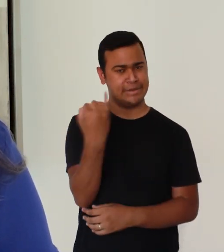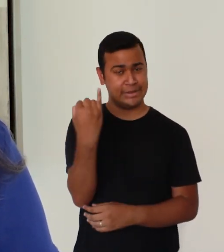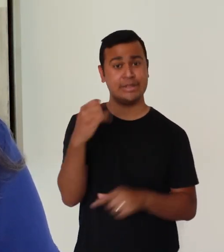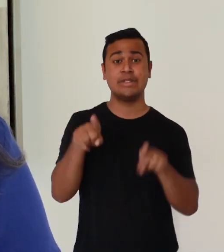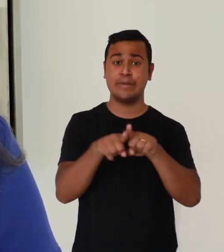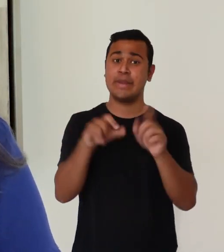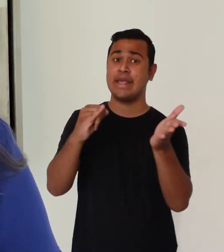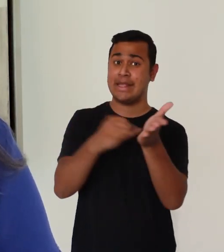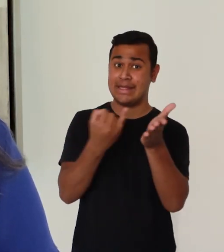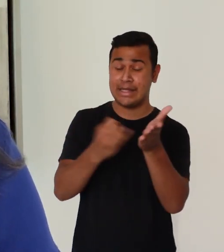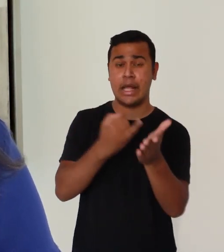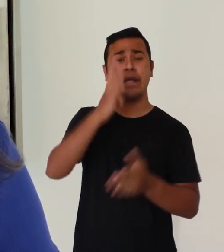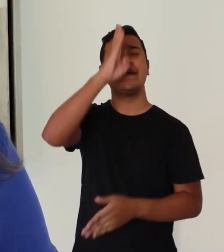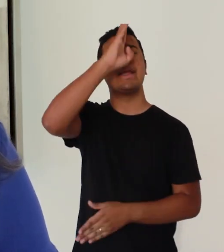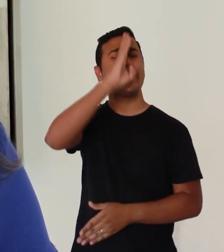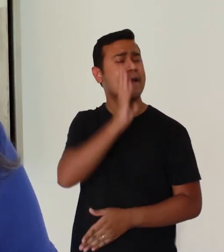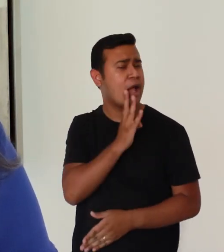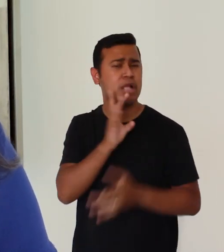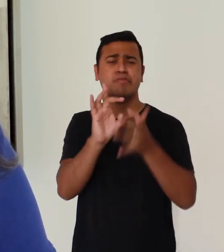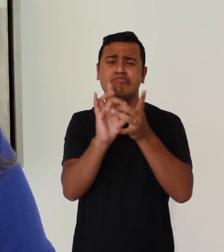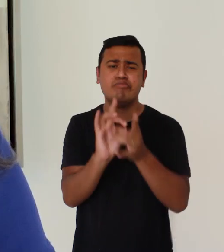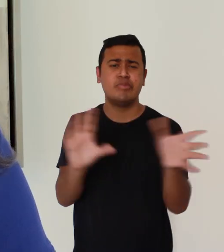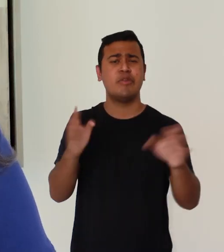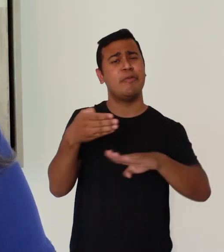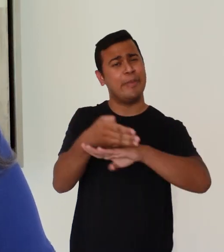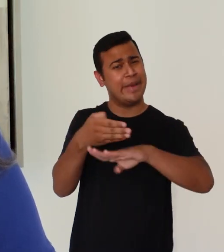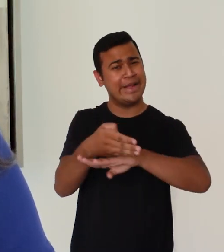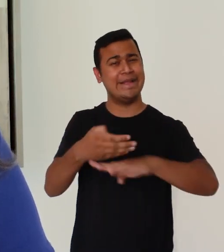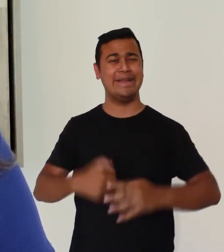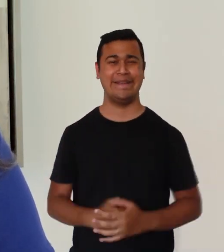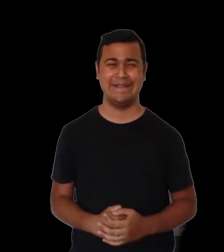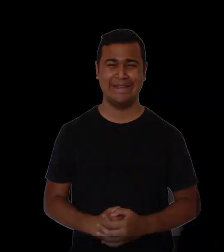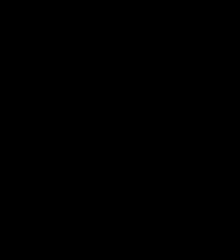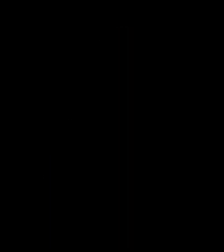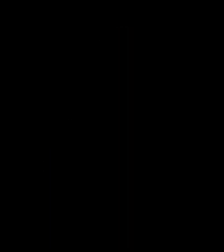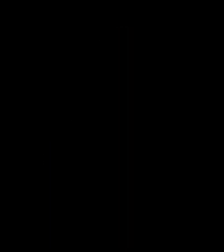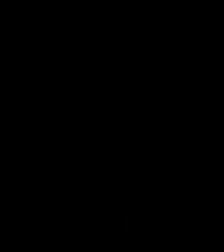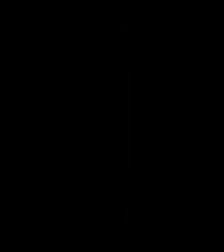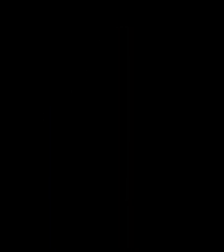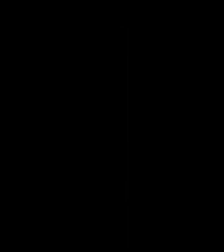importante e as inscrições são gratuitas. Participe!